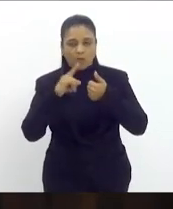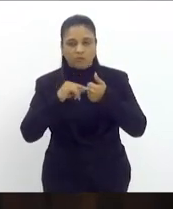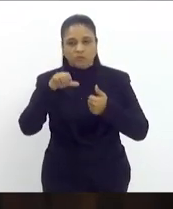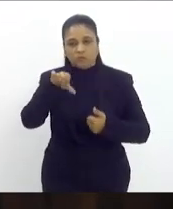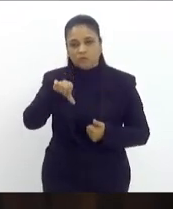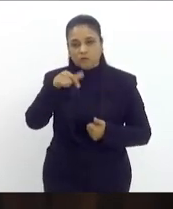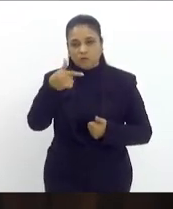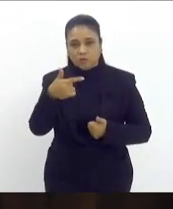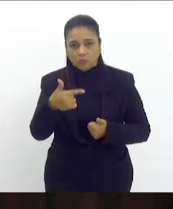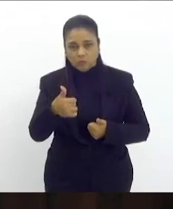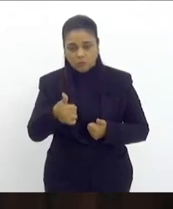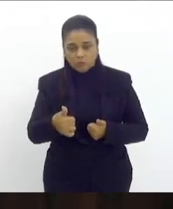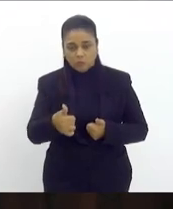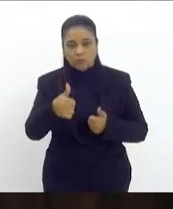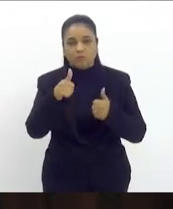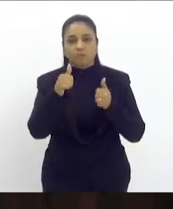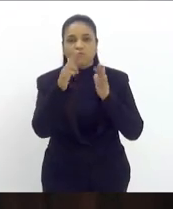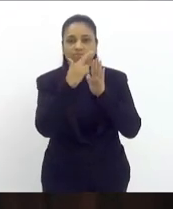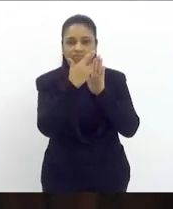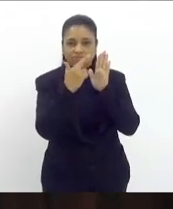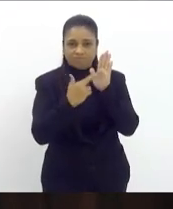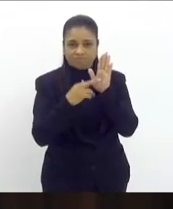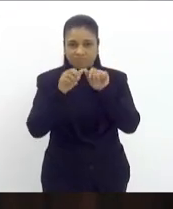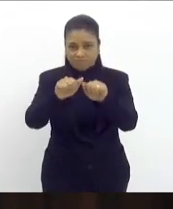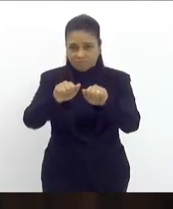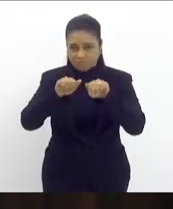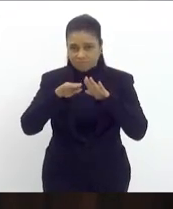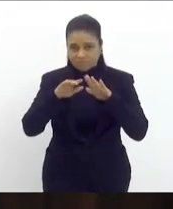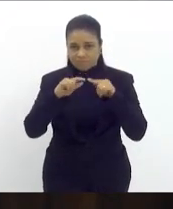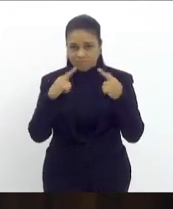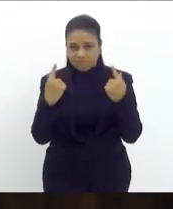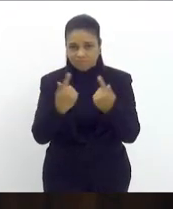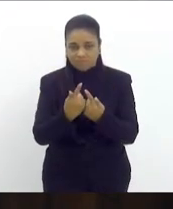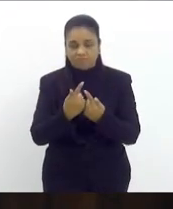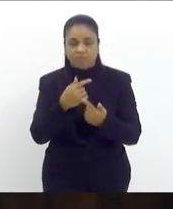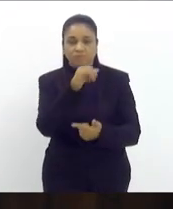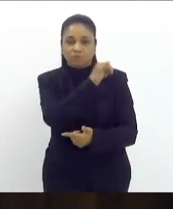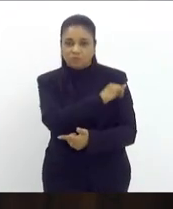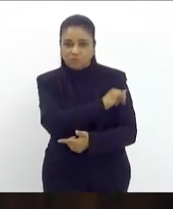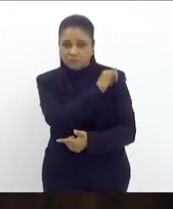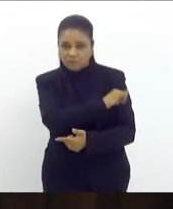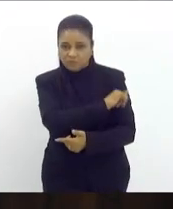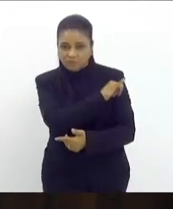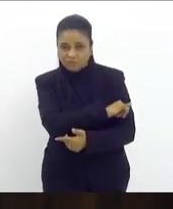do Regimento Interno da Assembleia Legislativa do Estado do Rio de Janeiro.